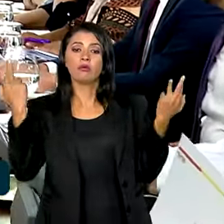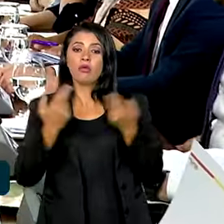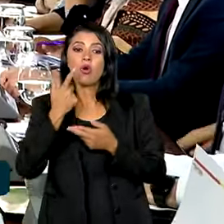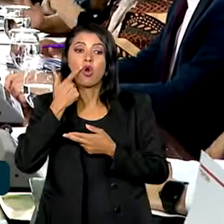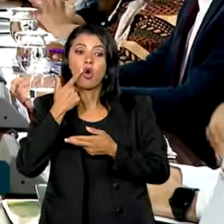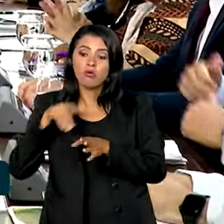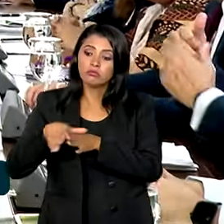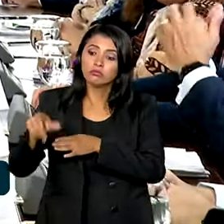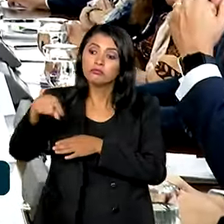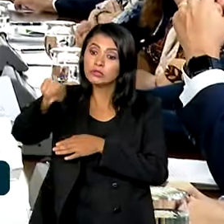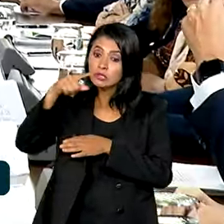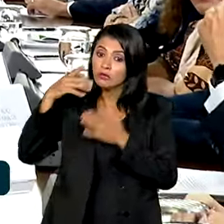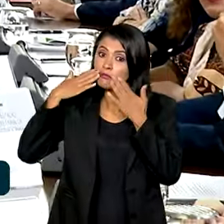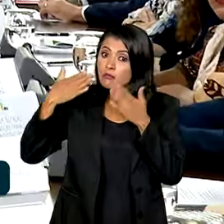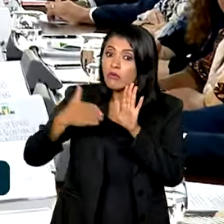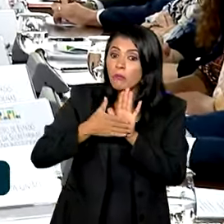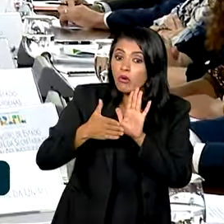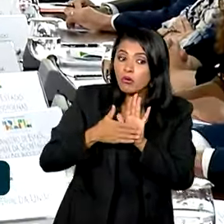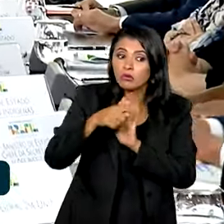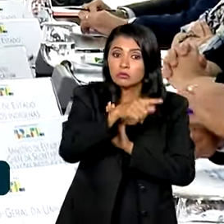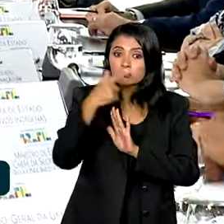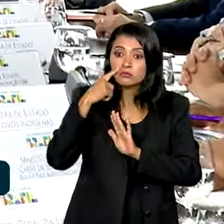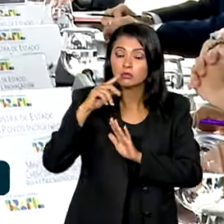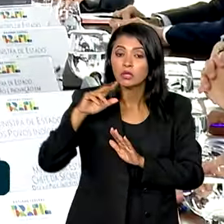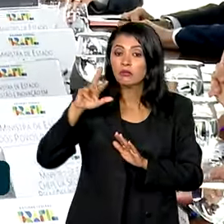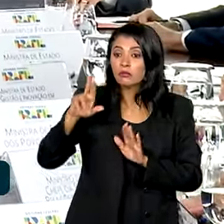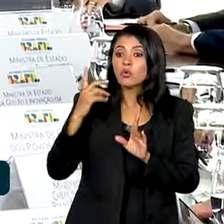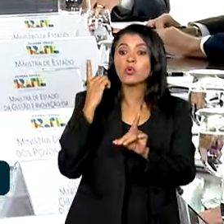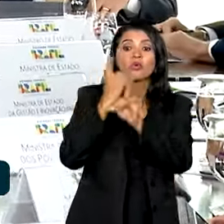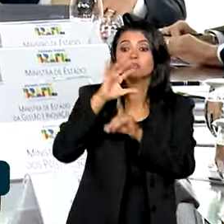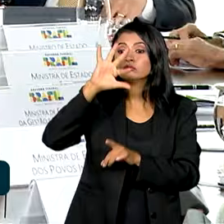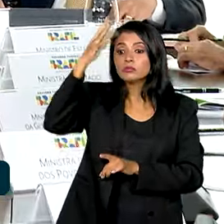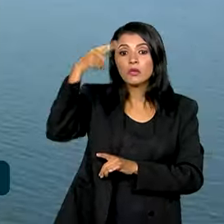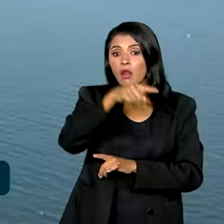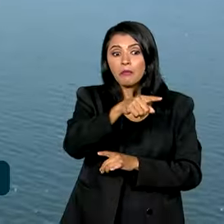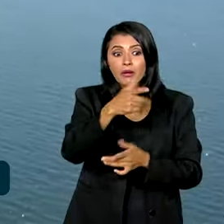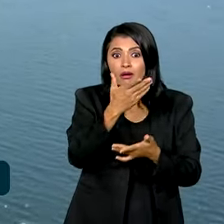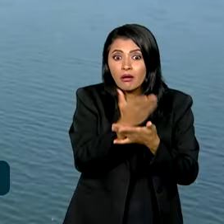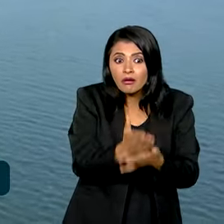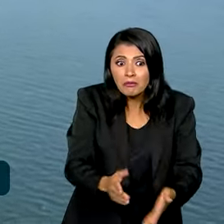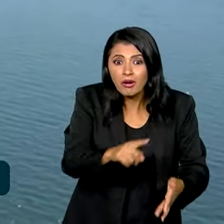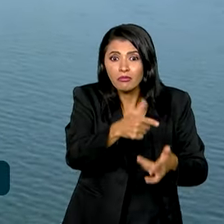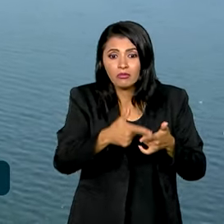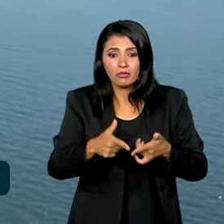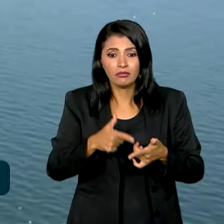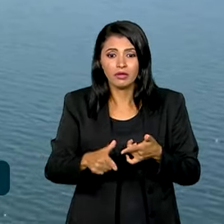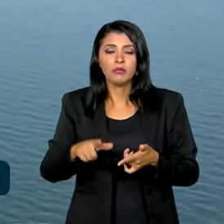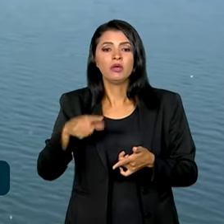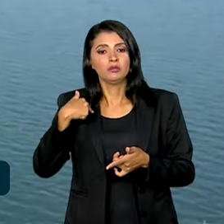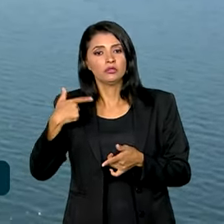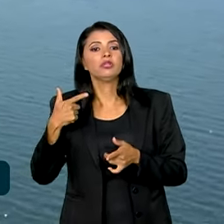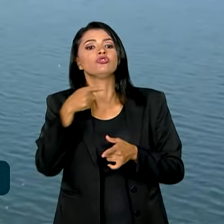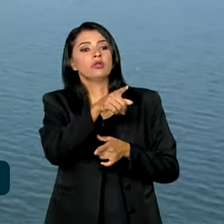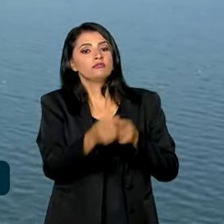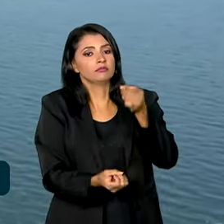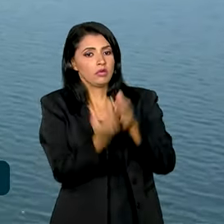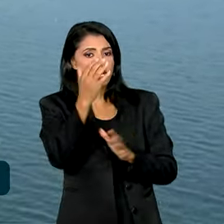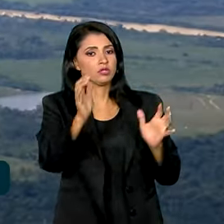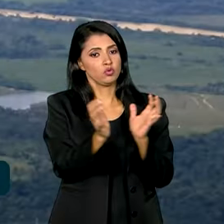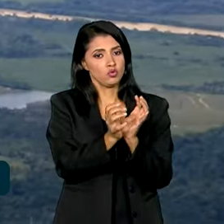que nós apresentássemos uma proposta para que a solução fosse definitiva, ou seja, que nós deixássemos um contingente lá,